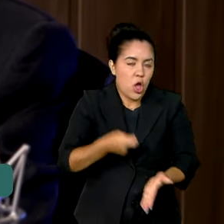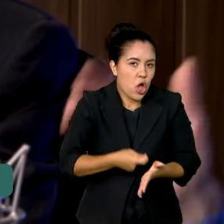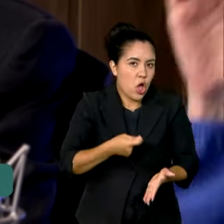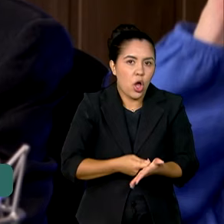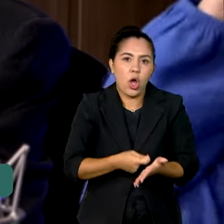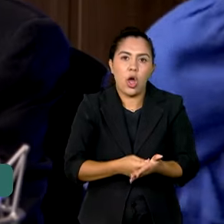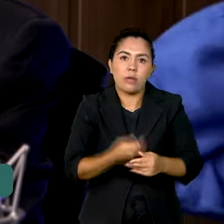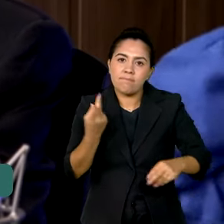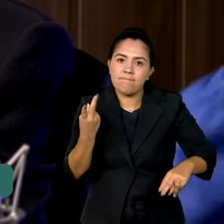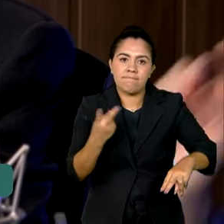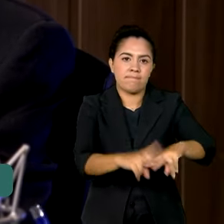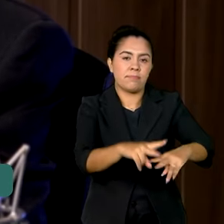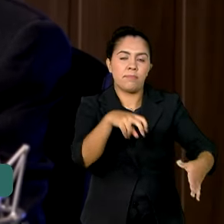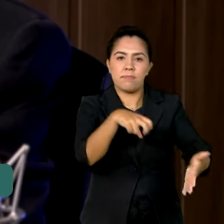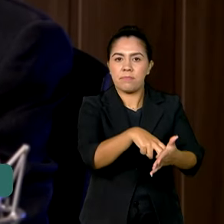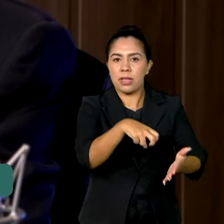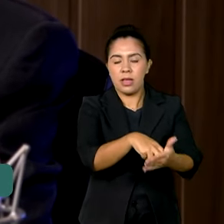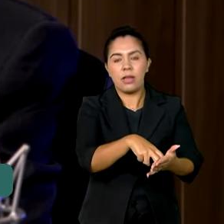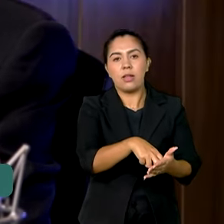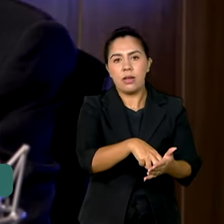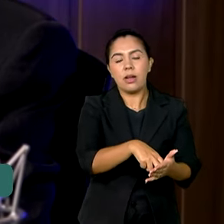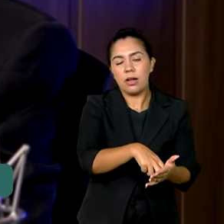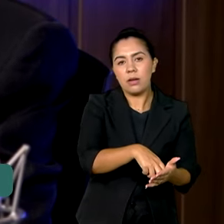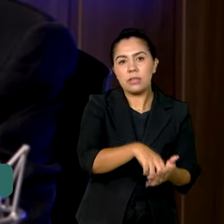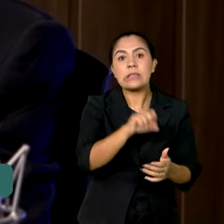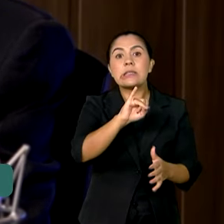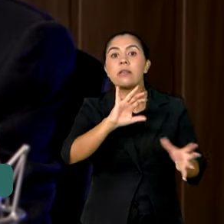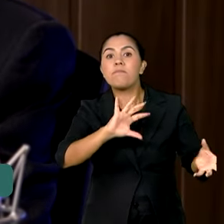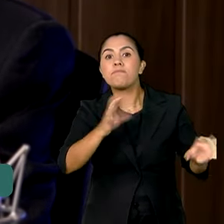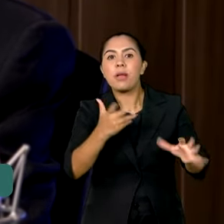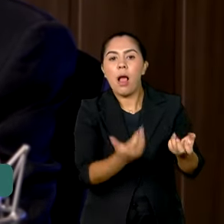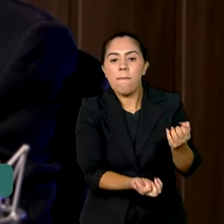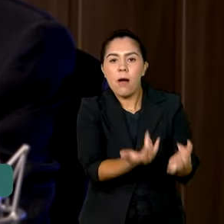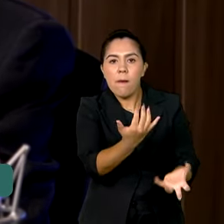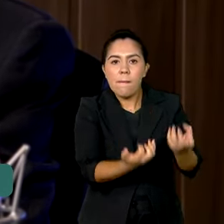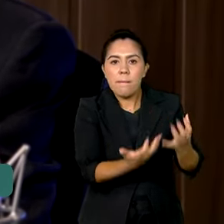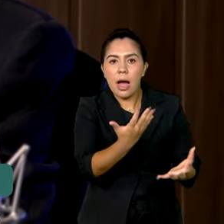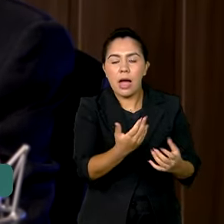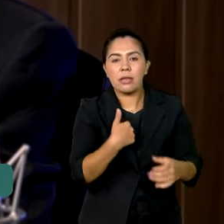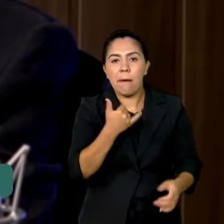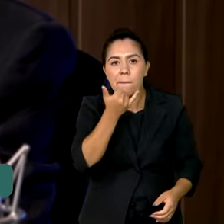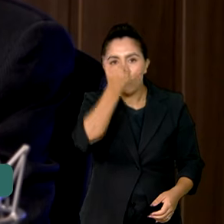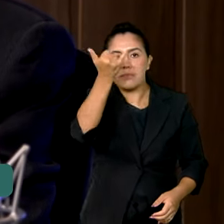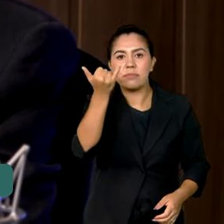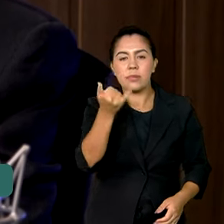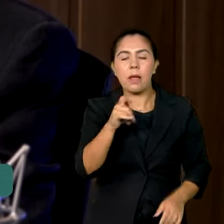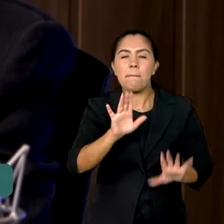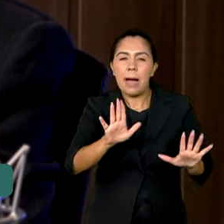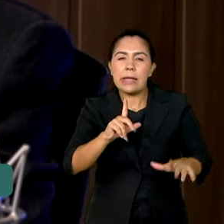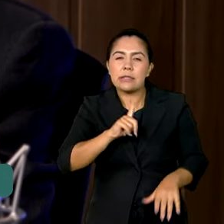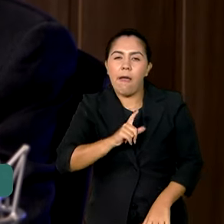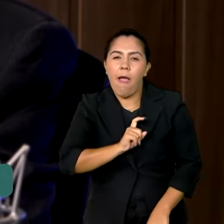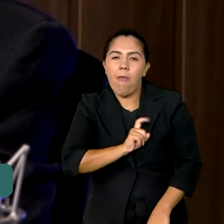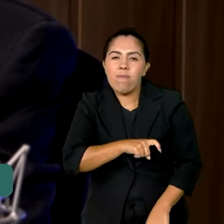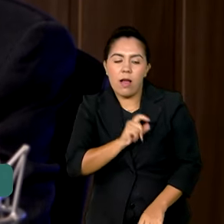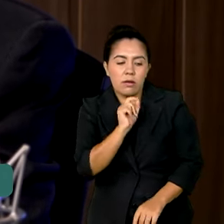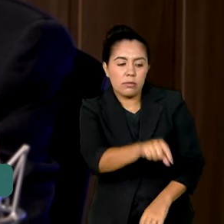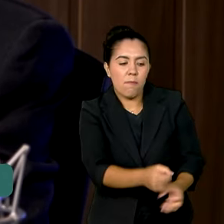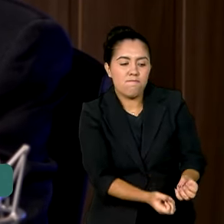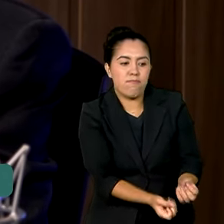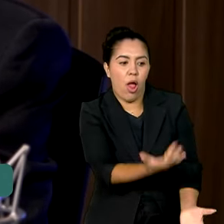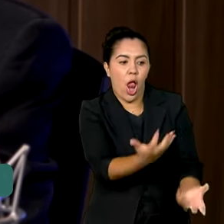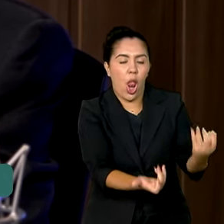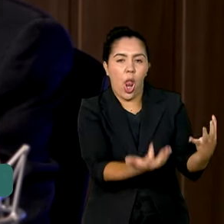para as queimadas não acidentais, para aquelas queimadas provocadas, dolosas e mesmo